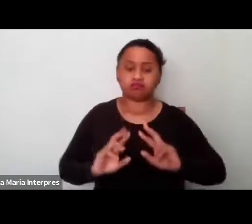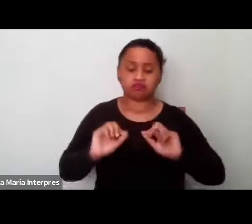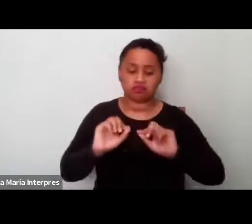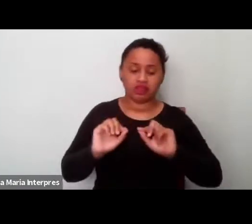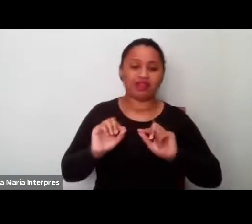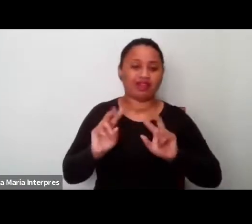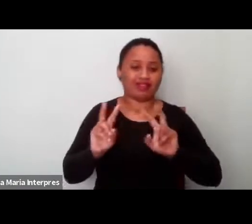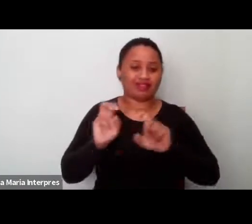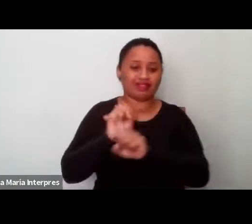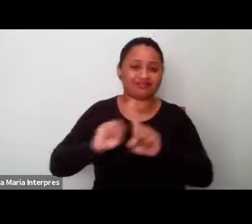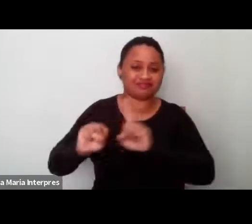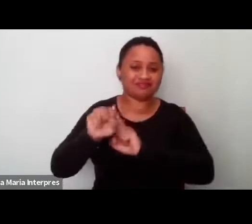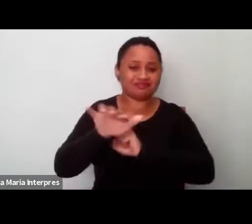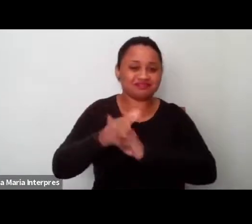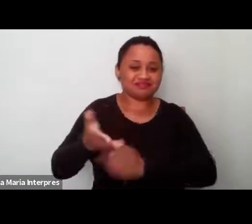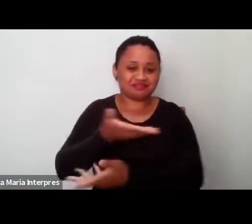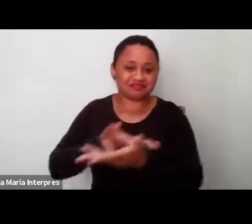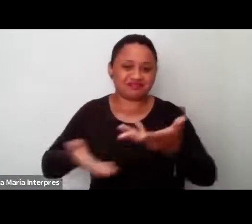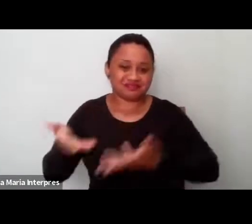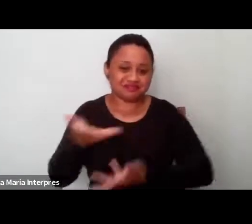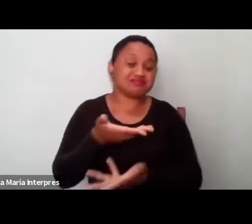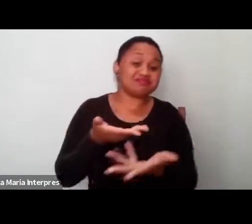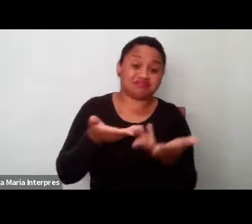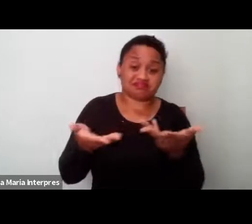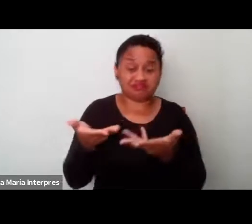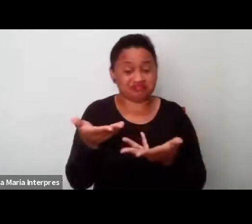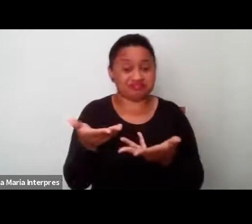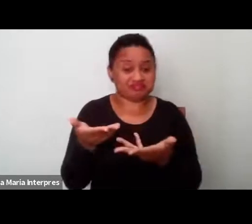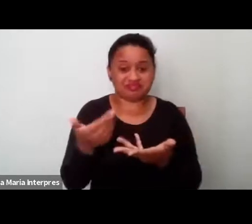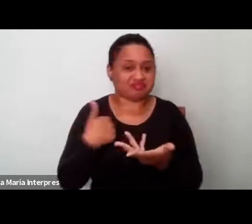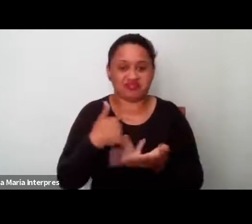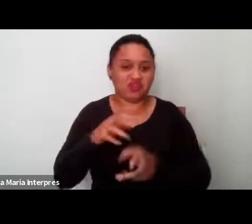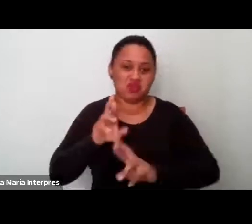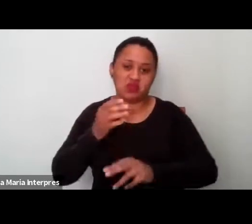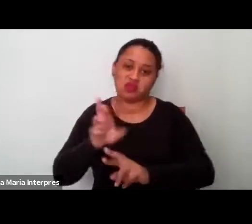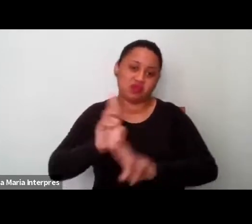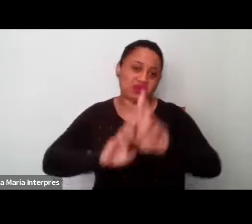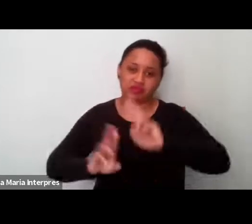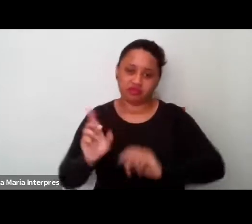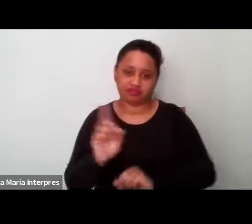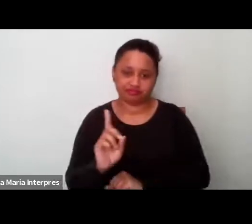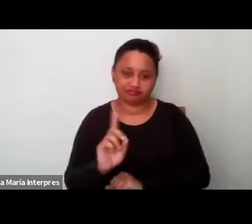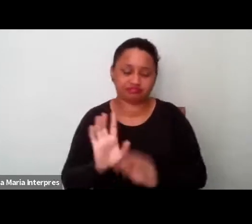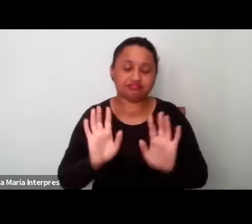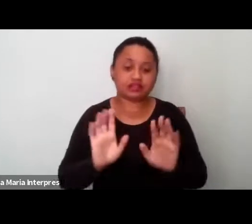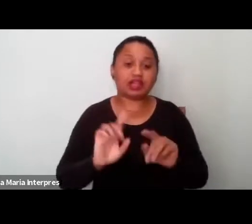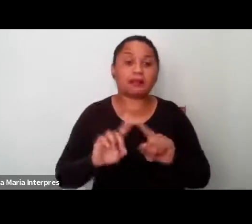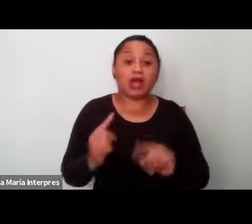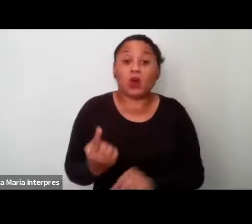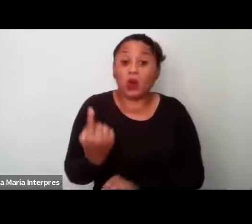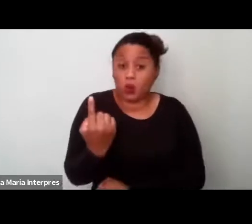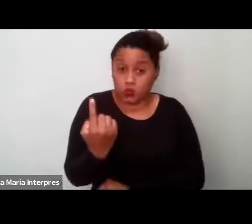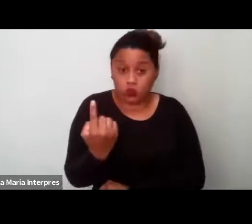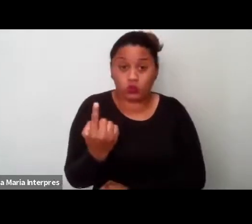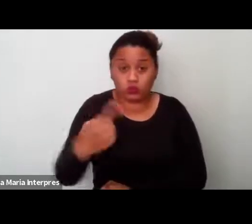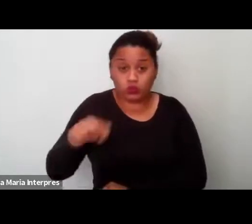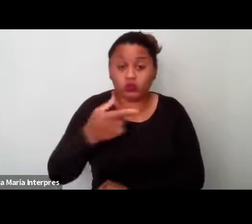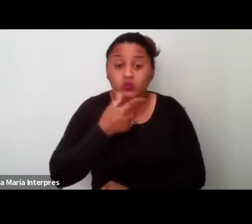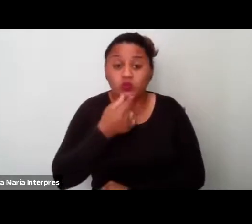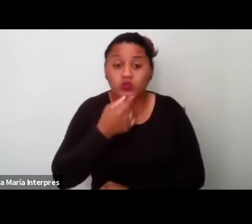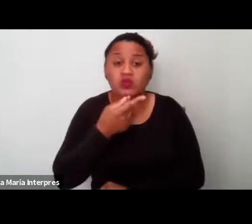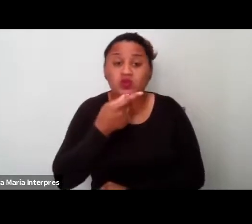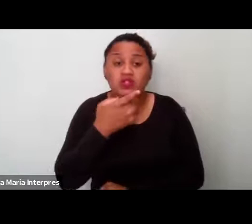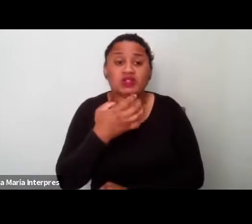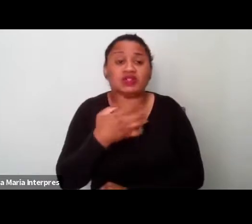sociabilidade, nós, né, esperávamos outras respostas, mas eles não falaram, mas somente um deles falou que sentia